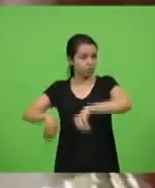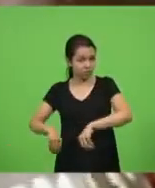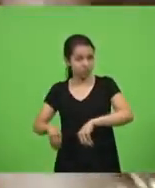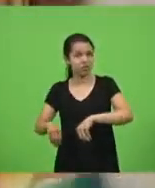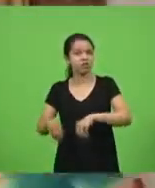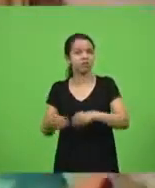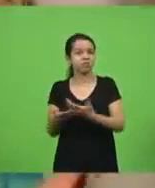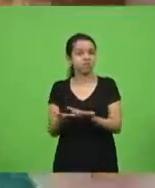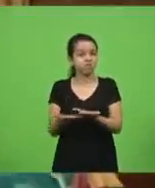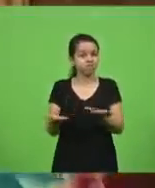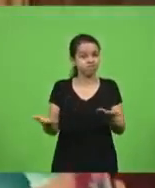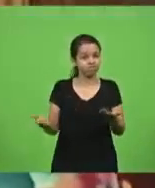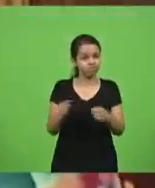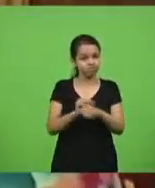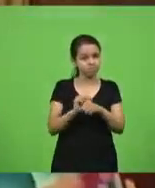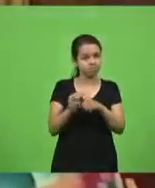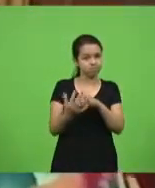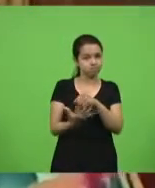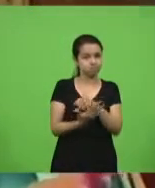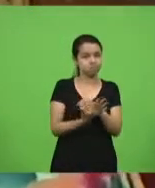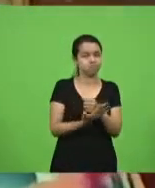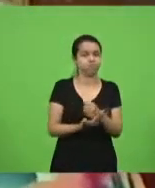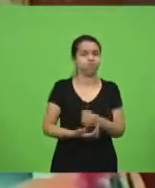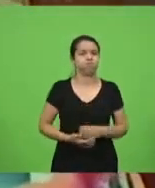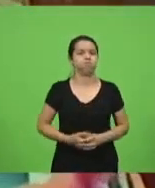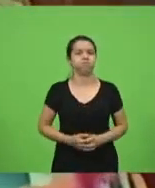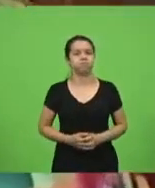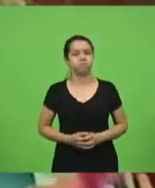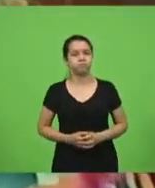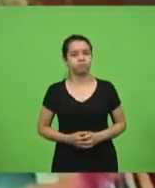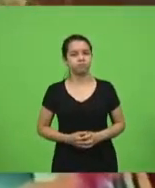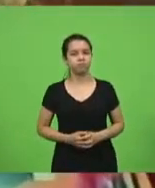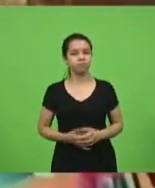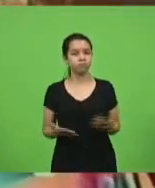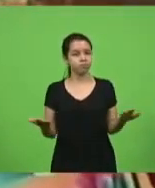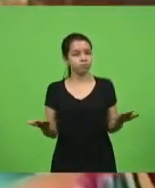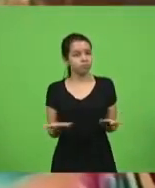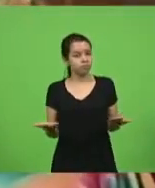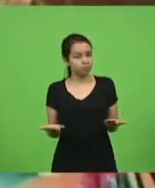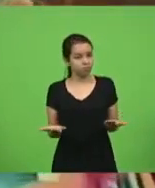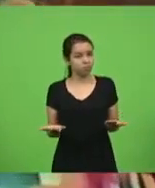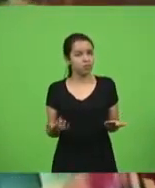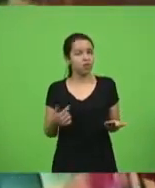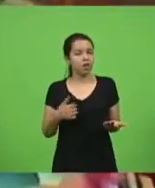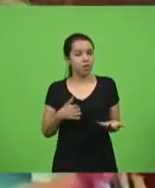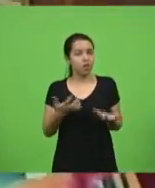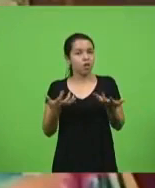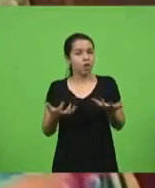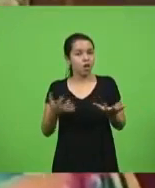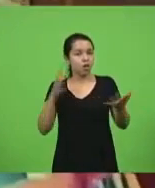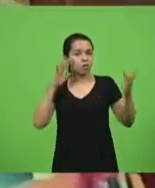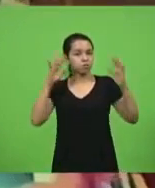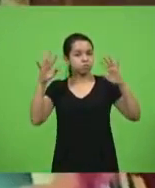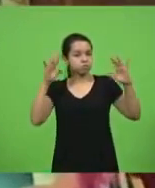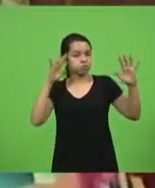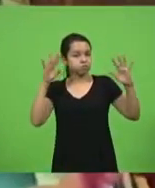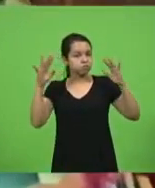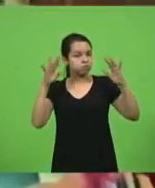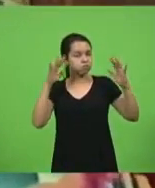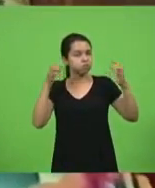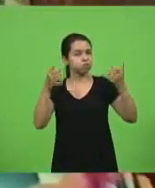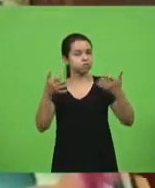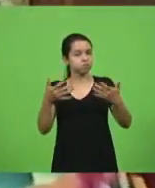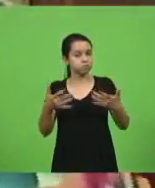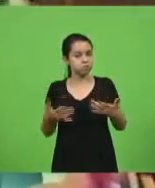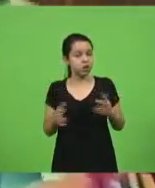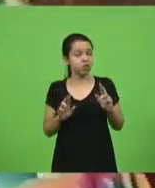esse maldito coronavírus? Hoje quero fazer uma reflexão um pouco diferente do que tenho trazido